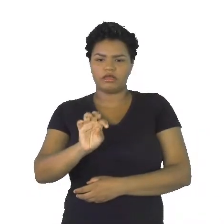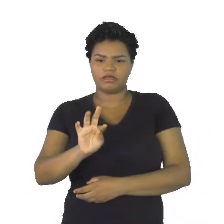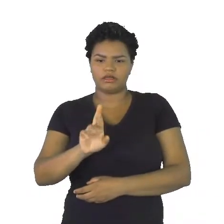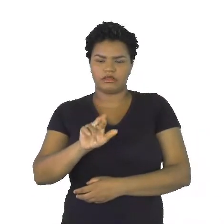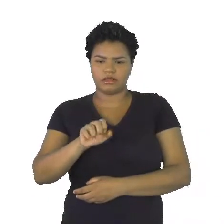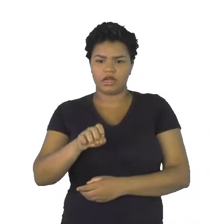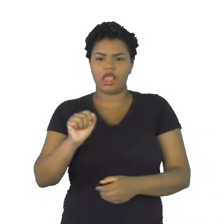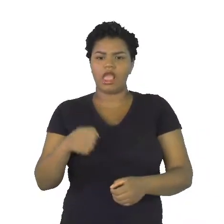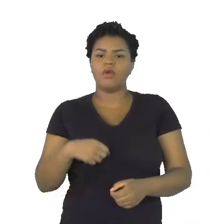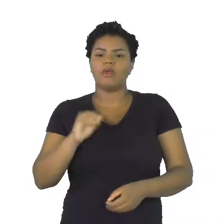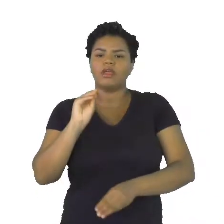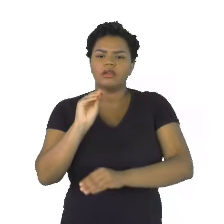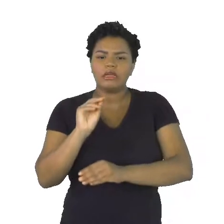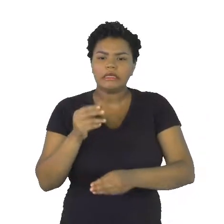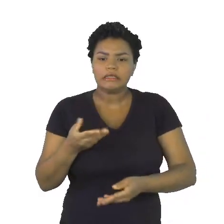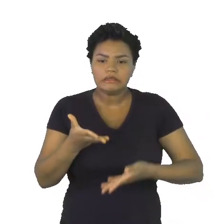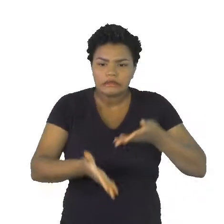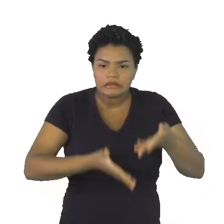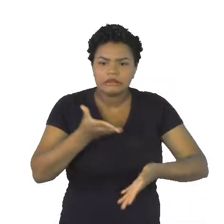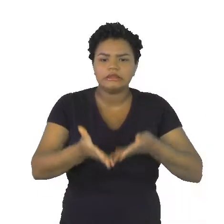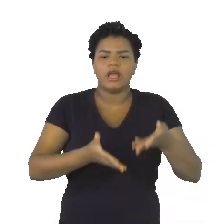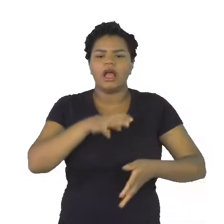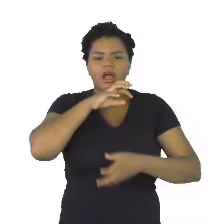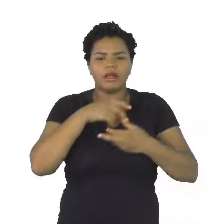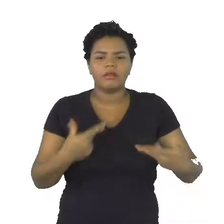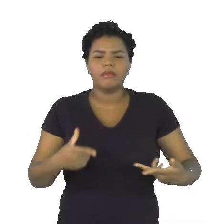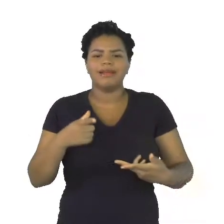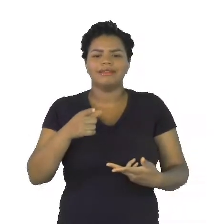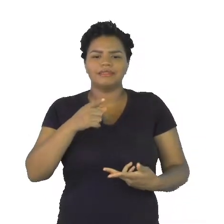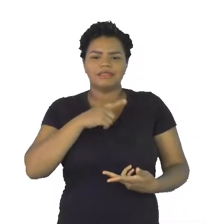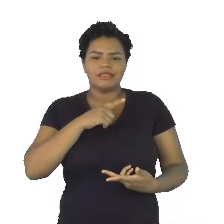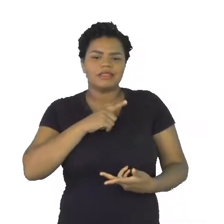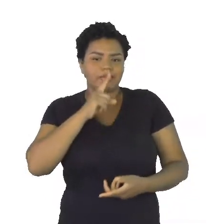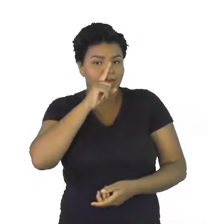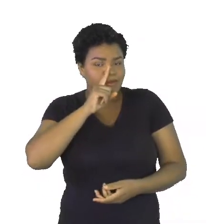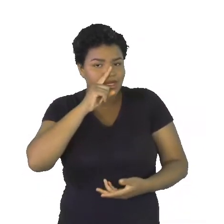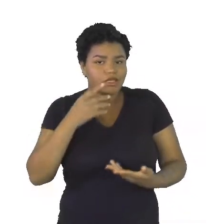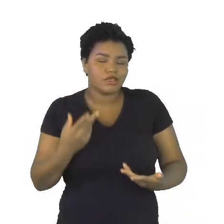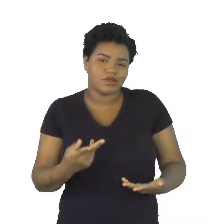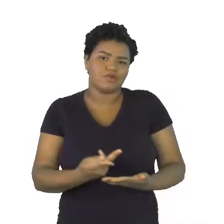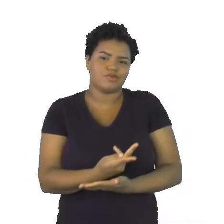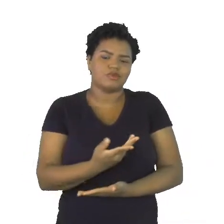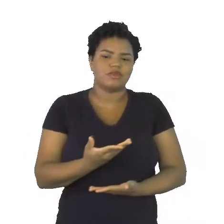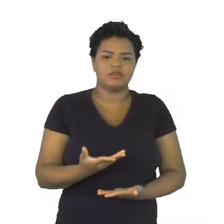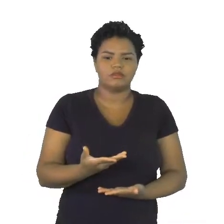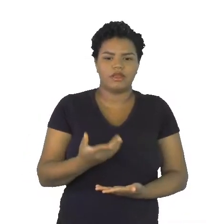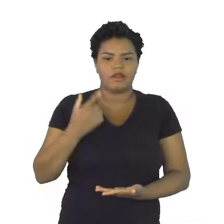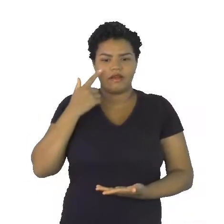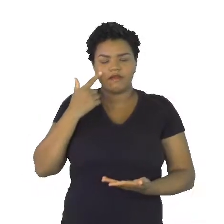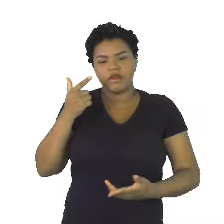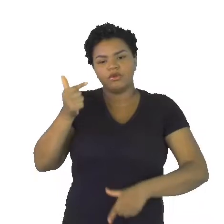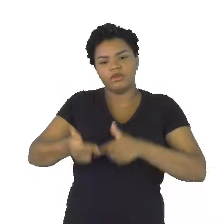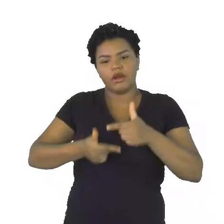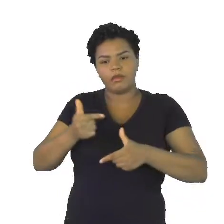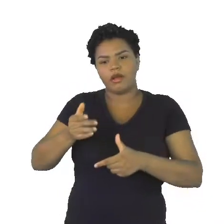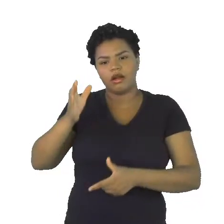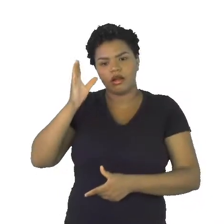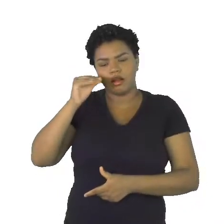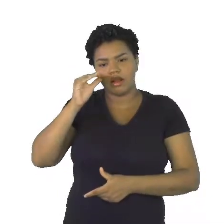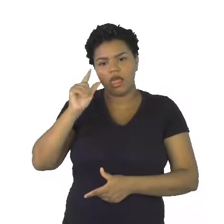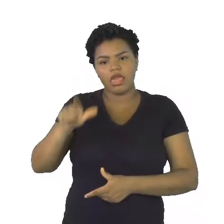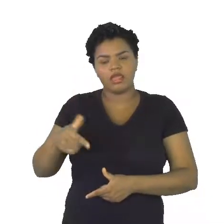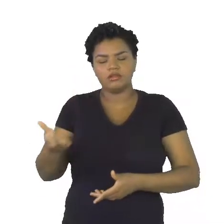fotografia do trabalho ali dessa equipe. E vocês podem observar que eles estão ali